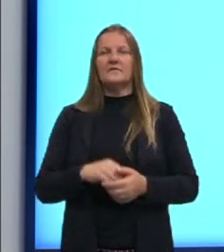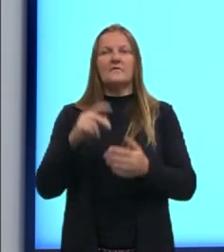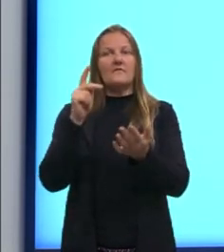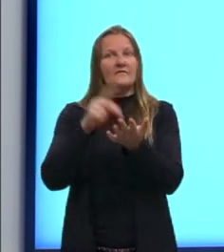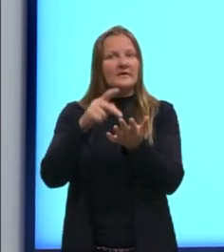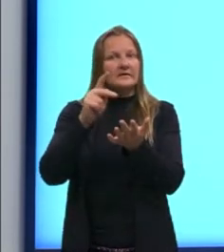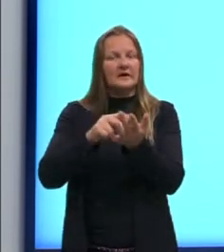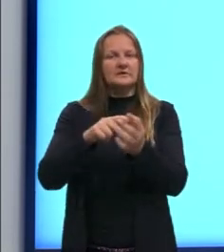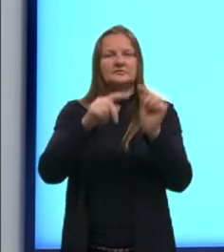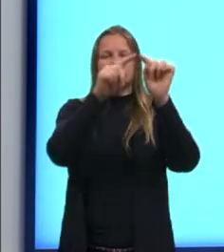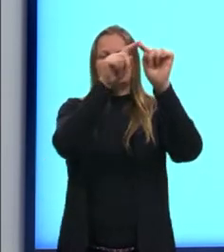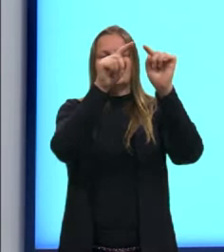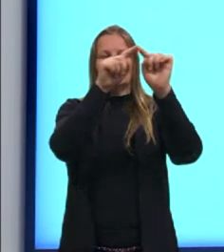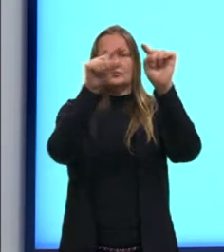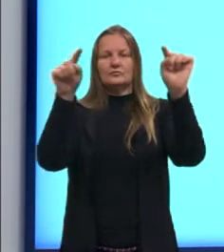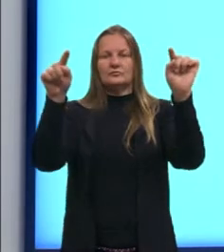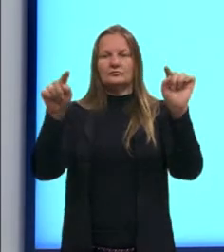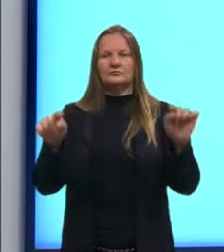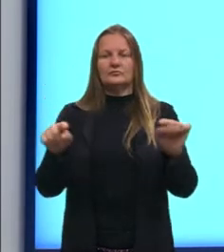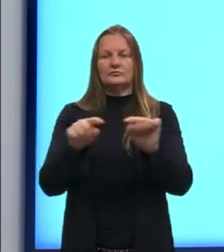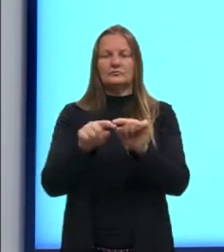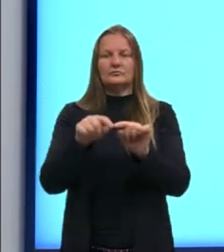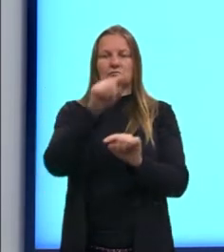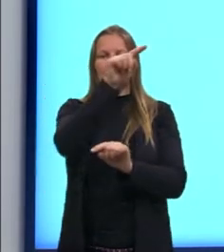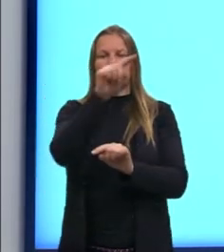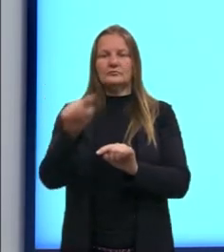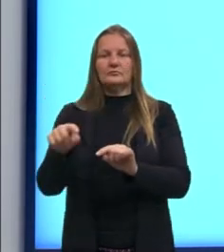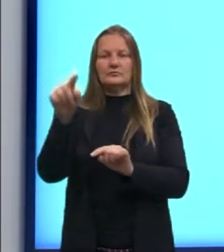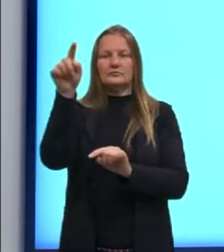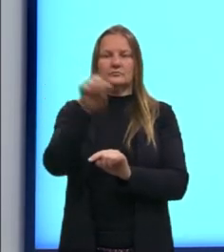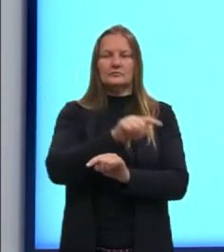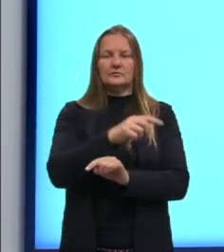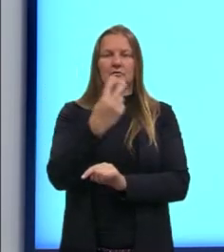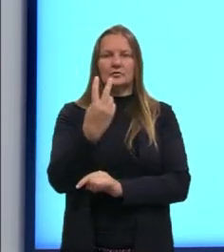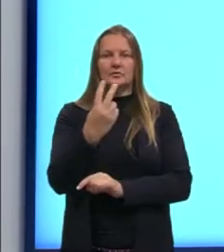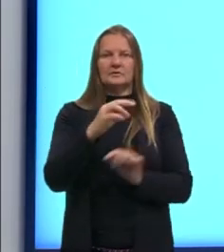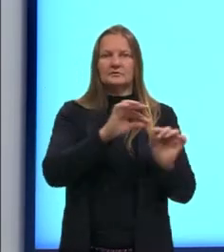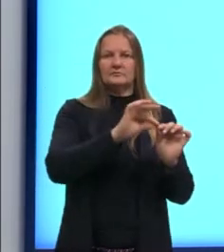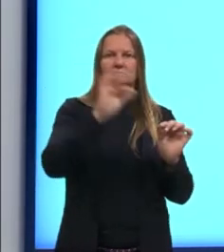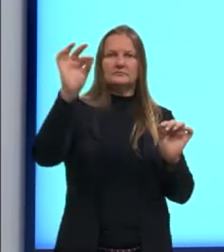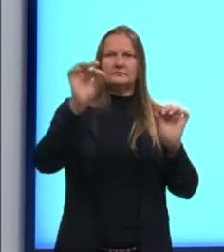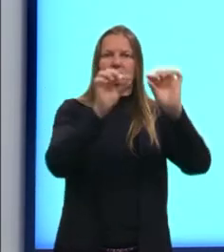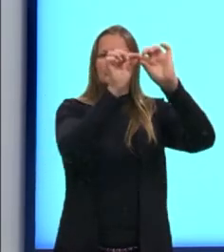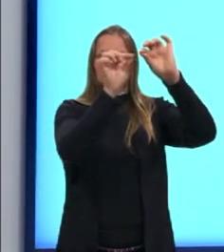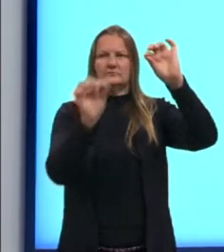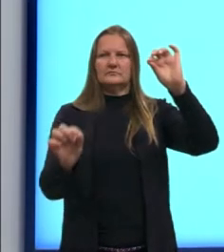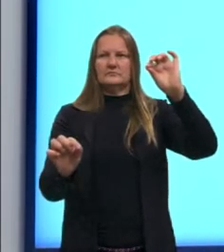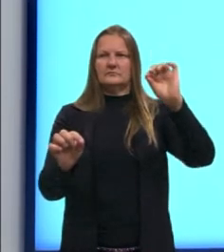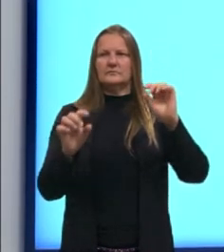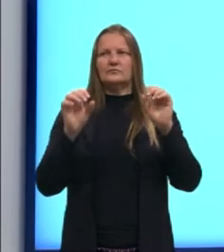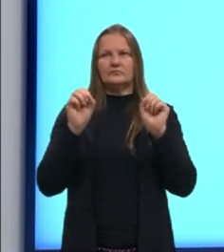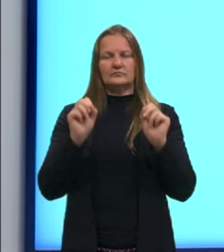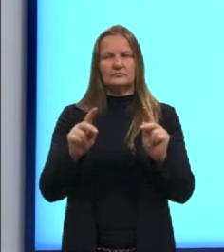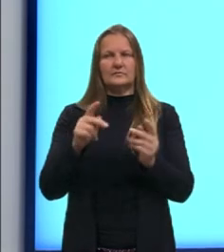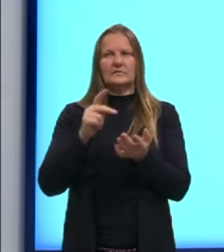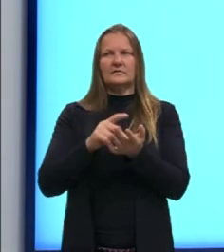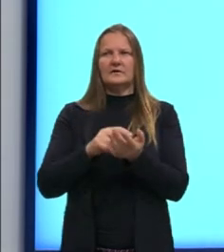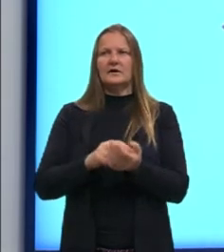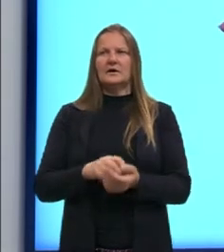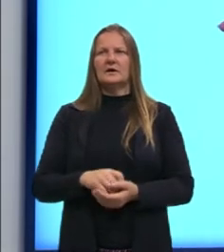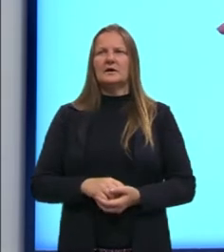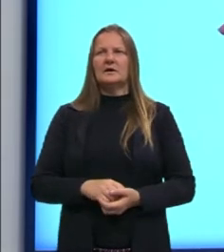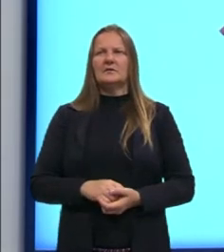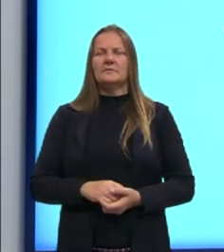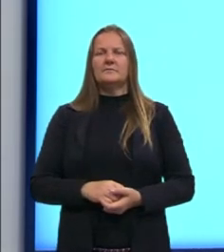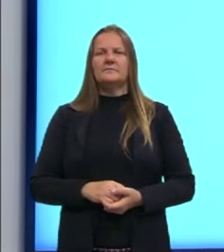verdadeira. Um quadrado sempre vai possuir somente duas diagonais. Agora, no momento que eu nego essa